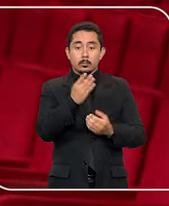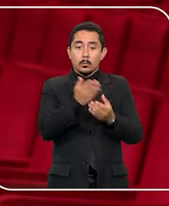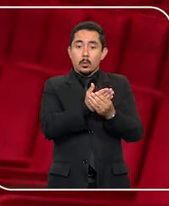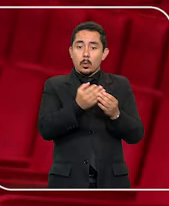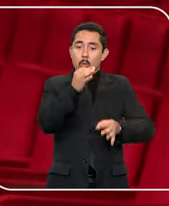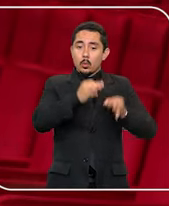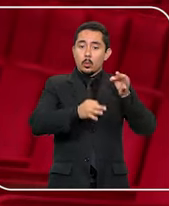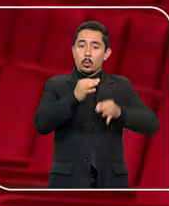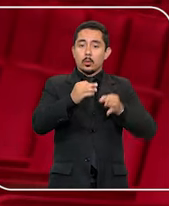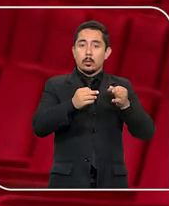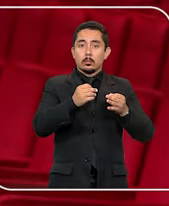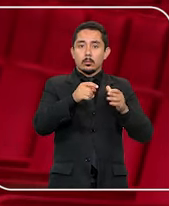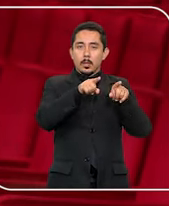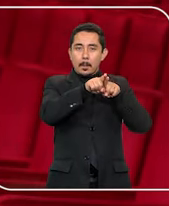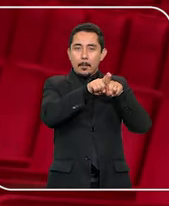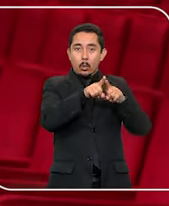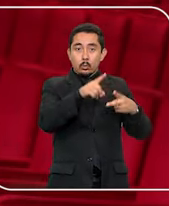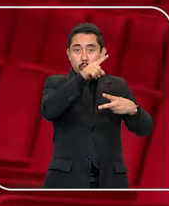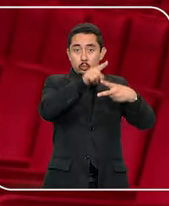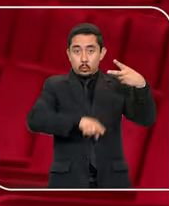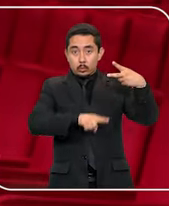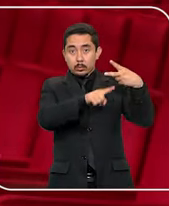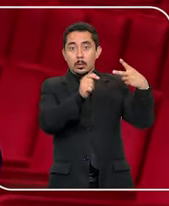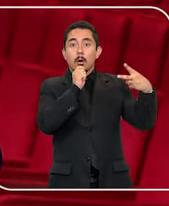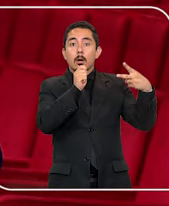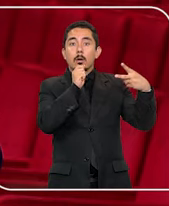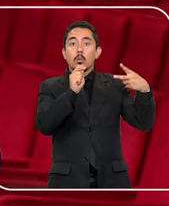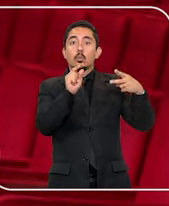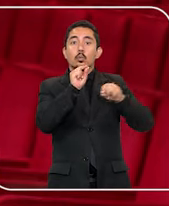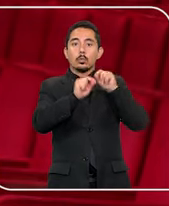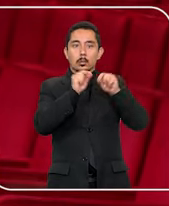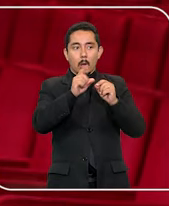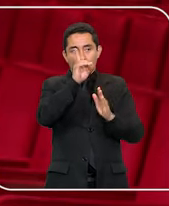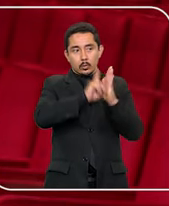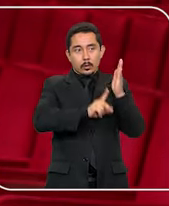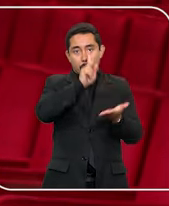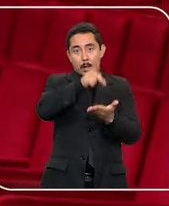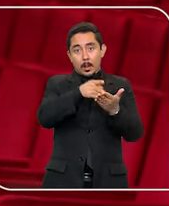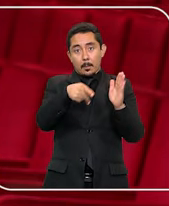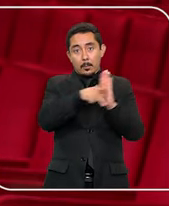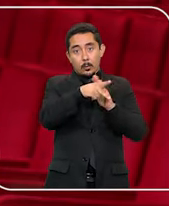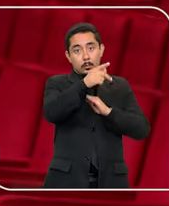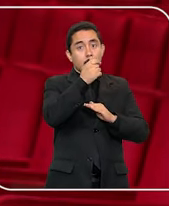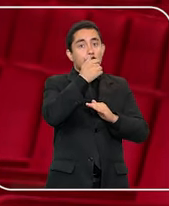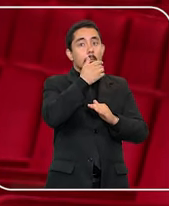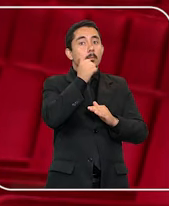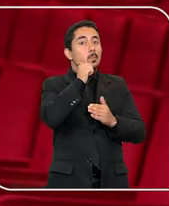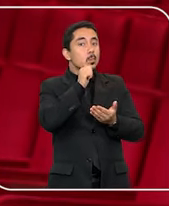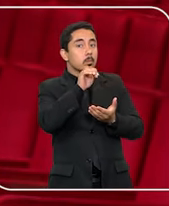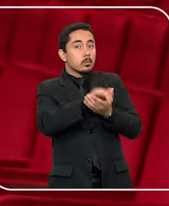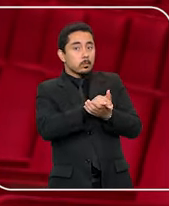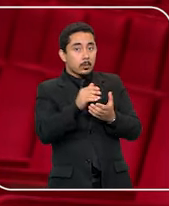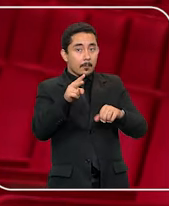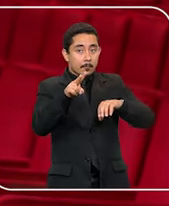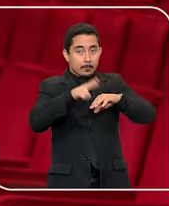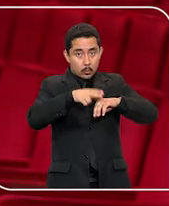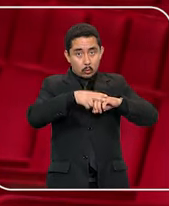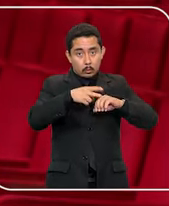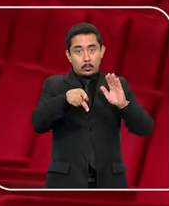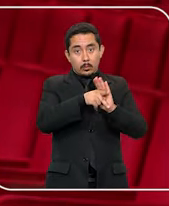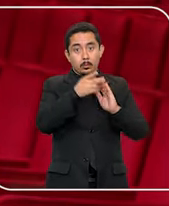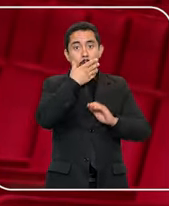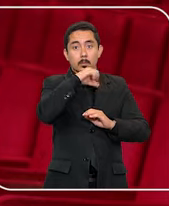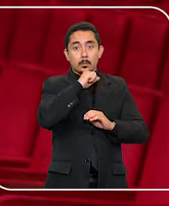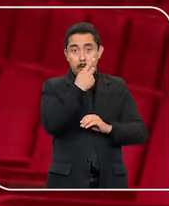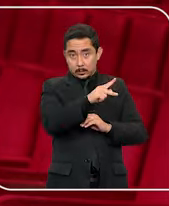No caso julgado, dois irmãos ajuizaram a ação de inventário argumentando que o direito real de habitação da viúva do pai poderia